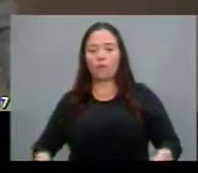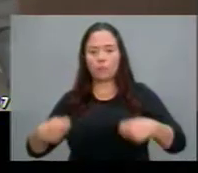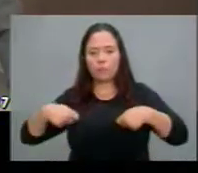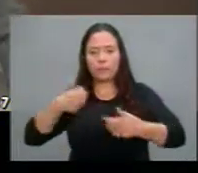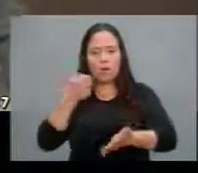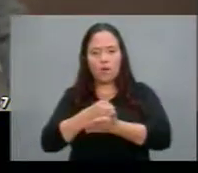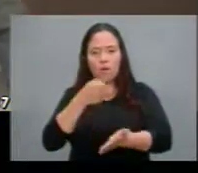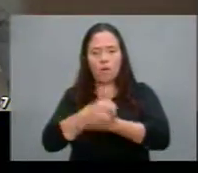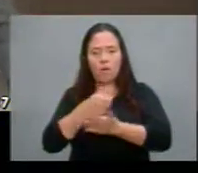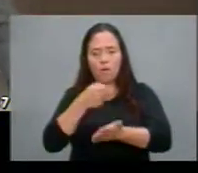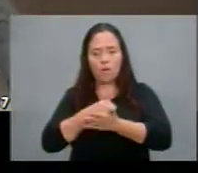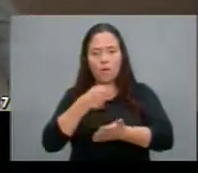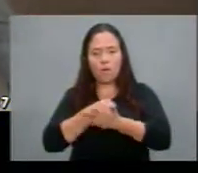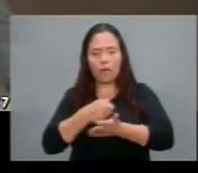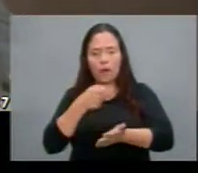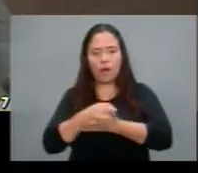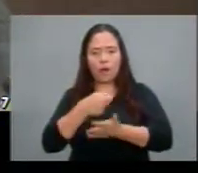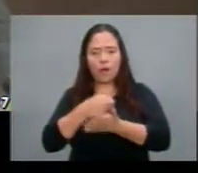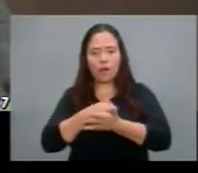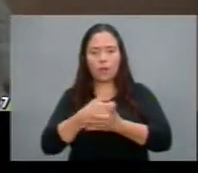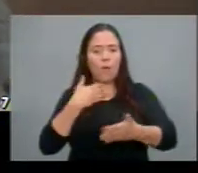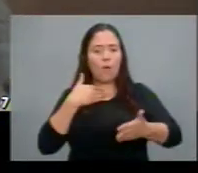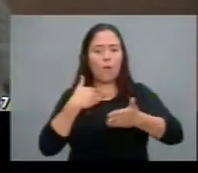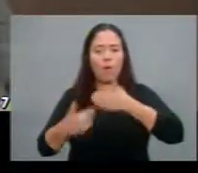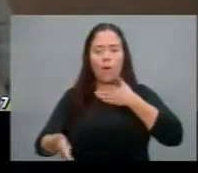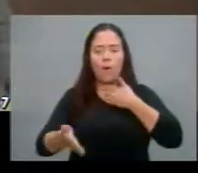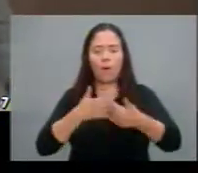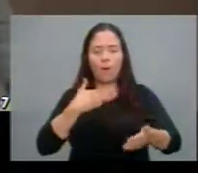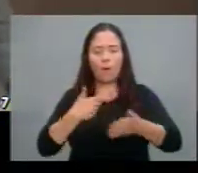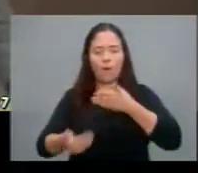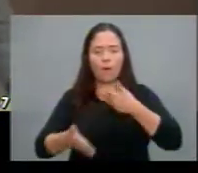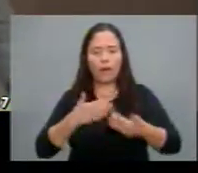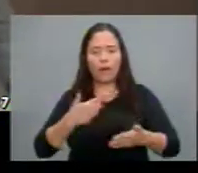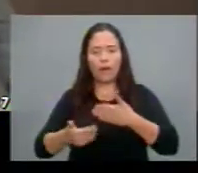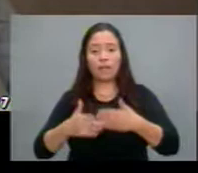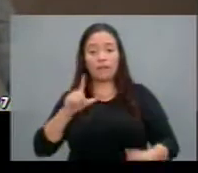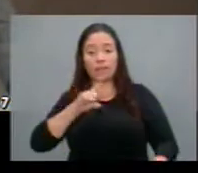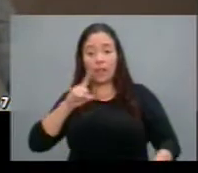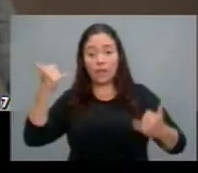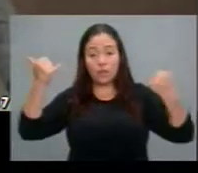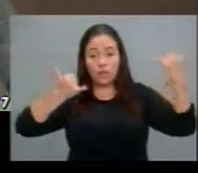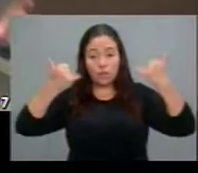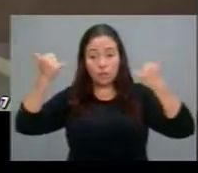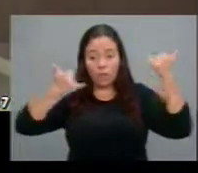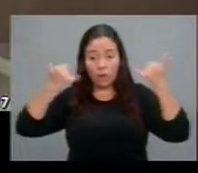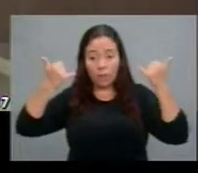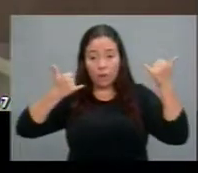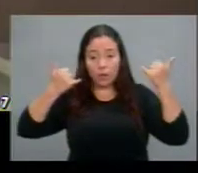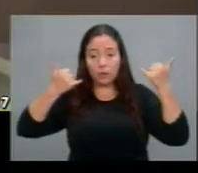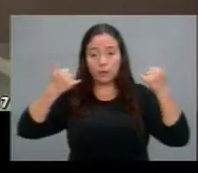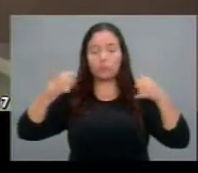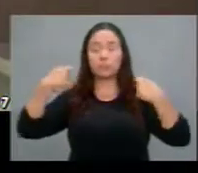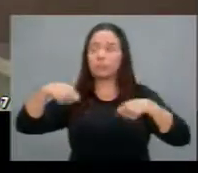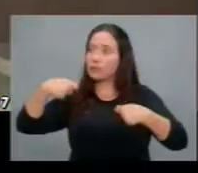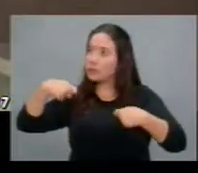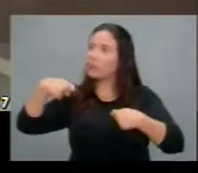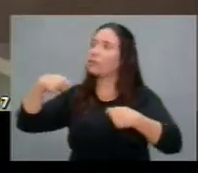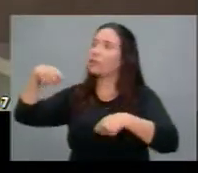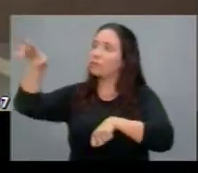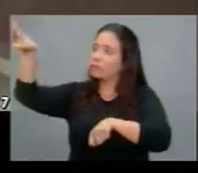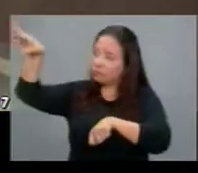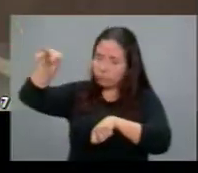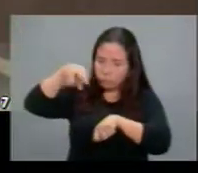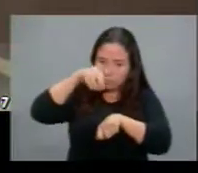dianteira havendo qualquer qualquer informação que desse conta que